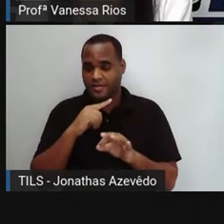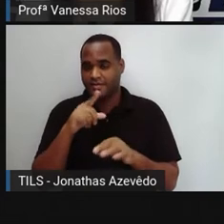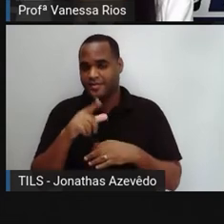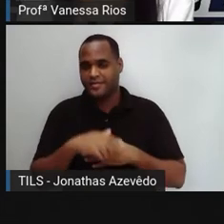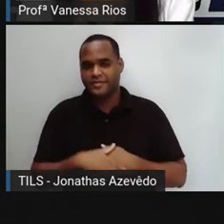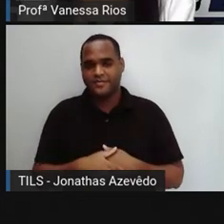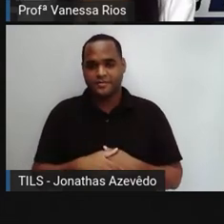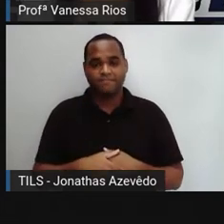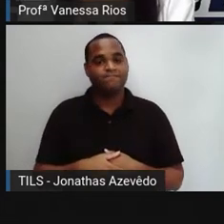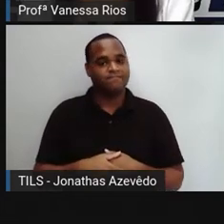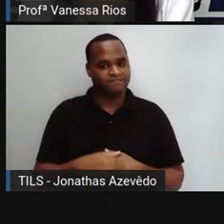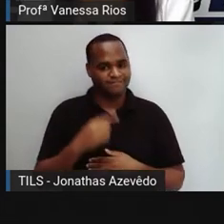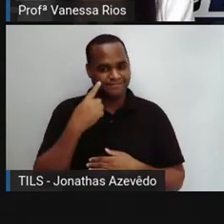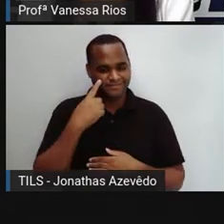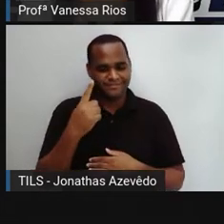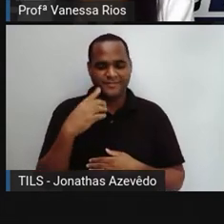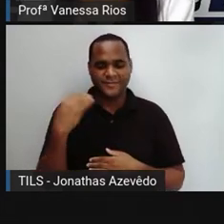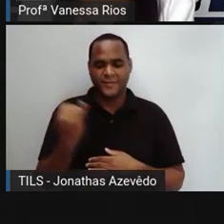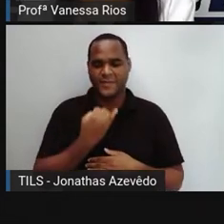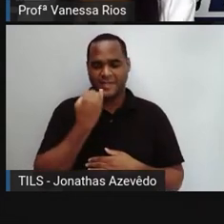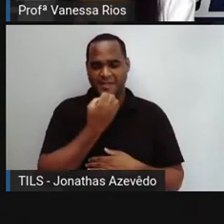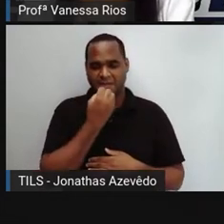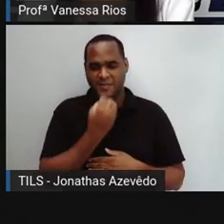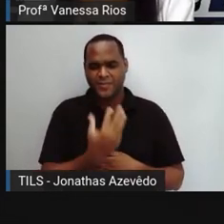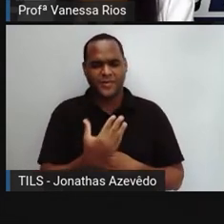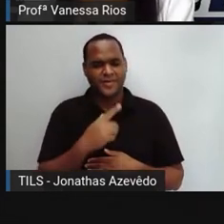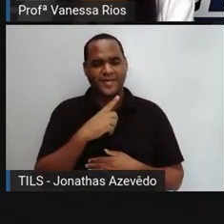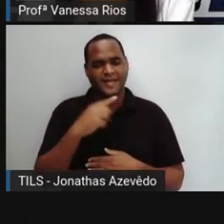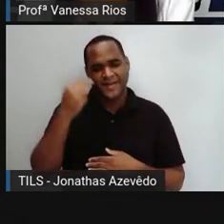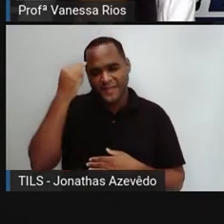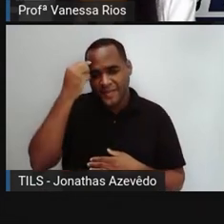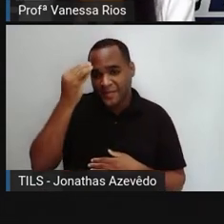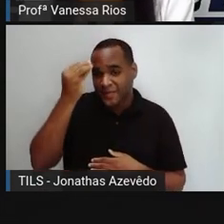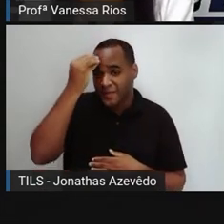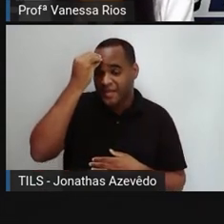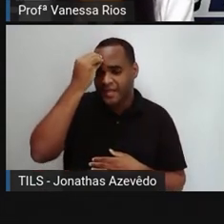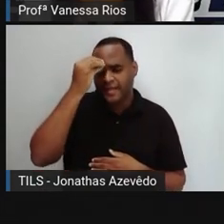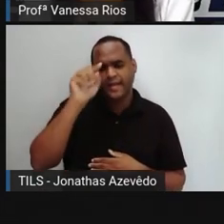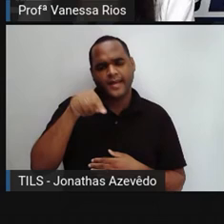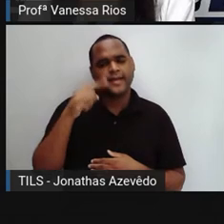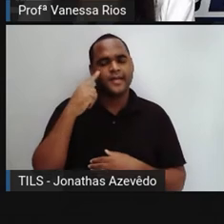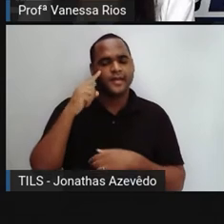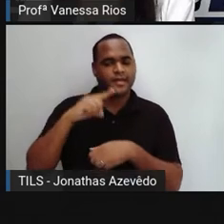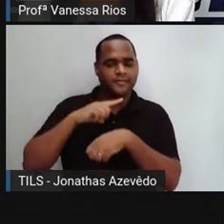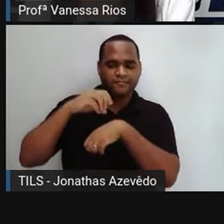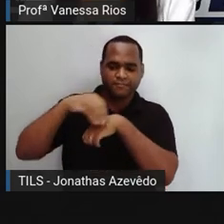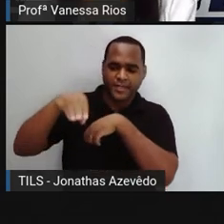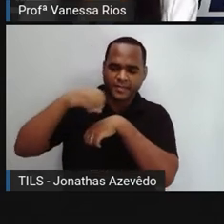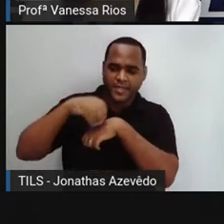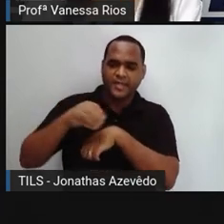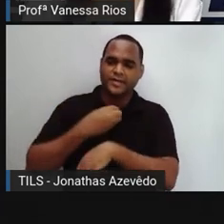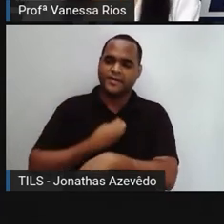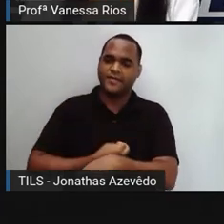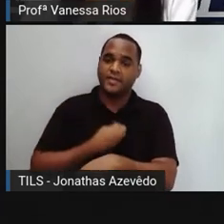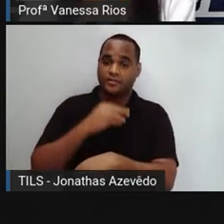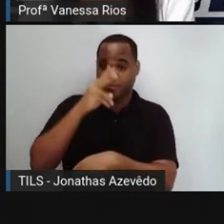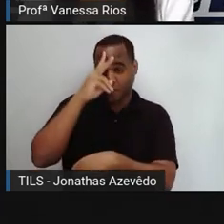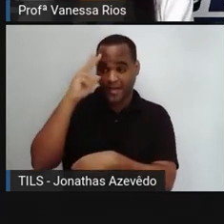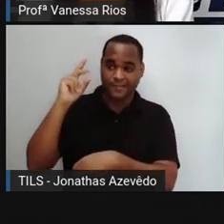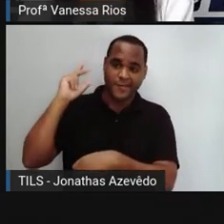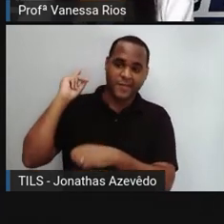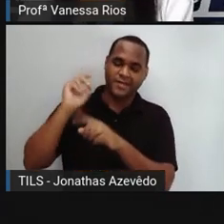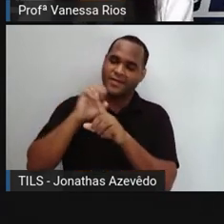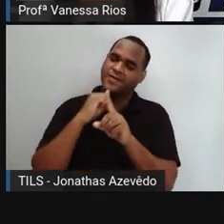Esse instrumento tão precioso que é a memória pode nos trazer lembranças de nossa vida histórica e